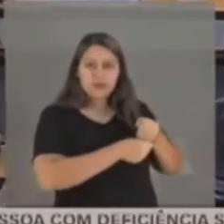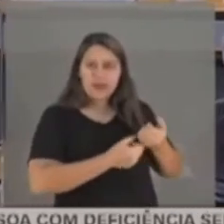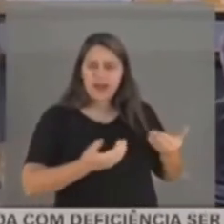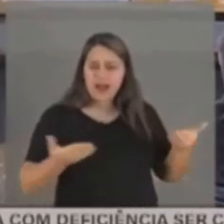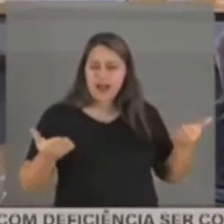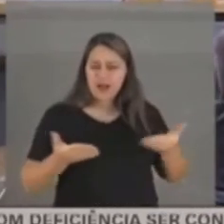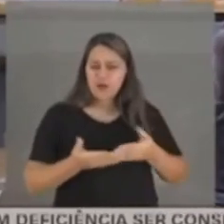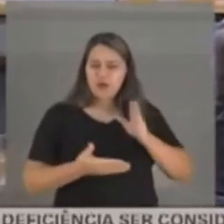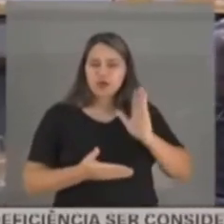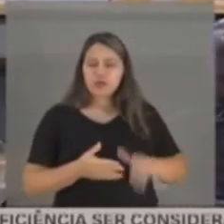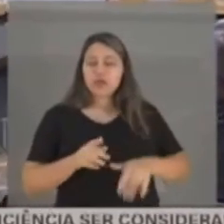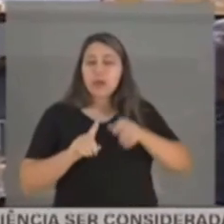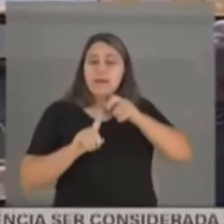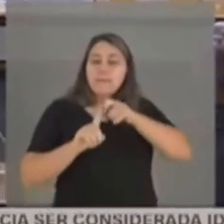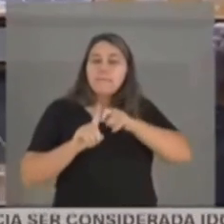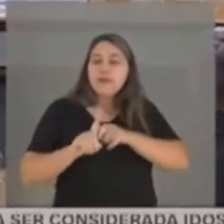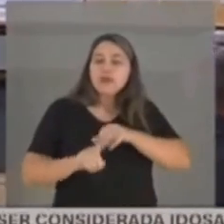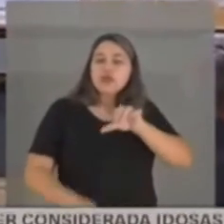agora no mês 9.